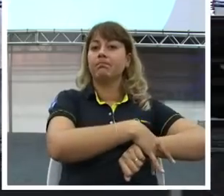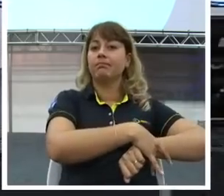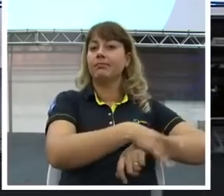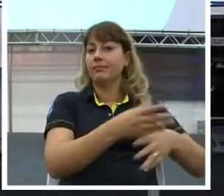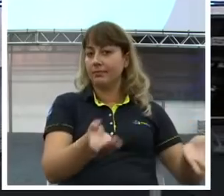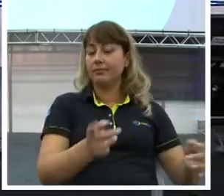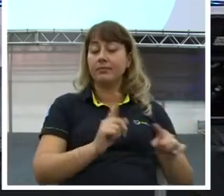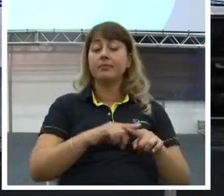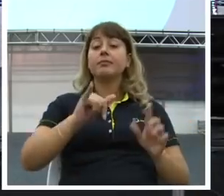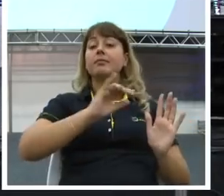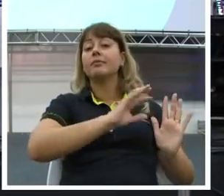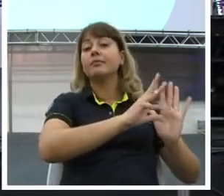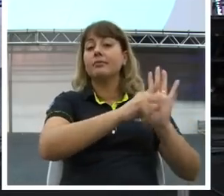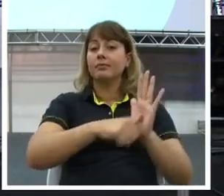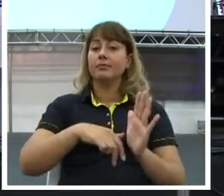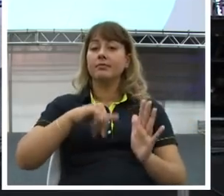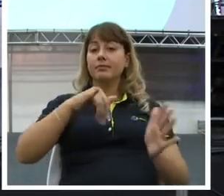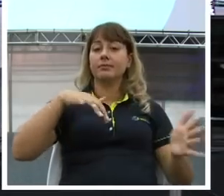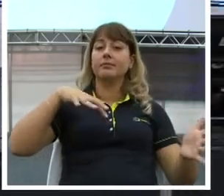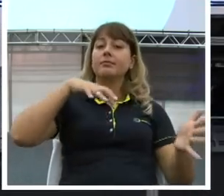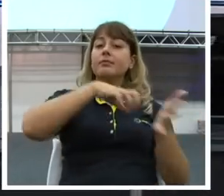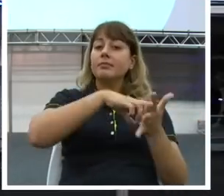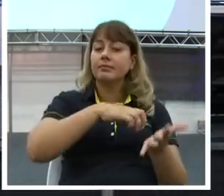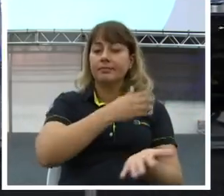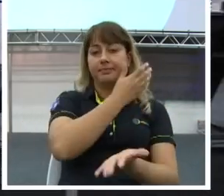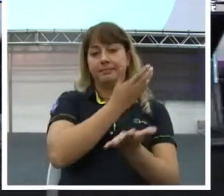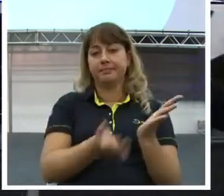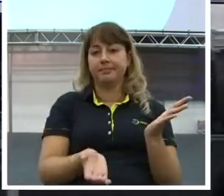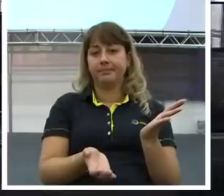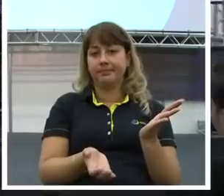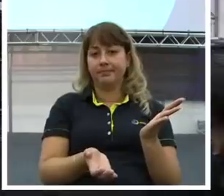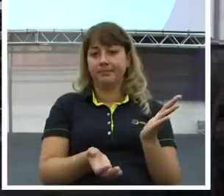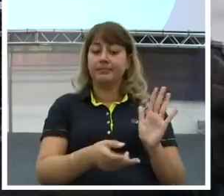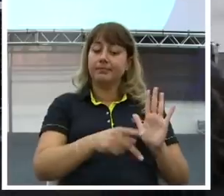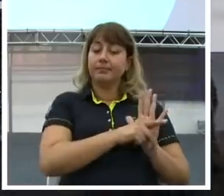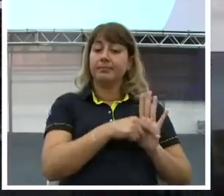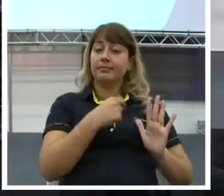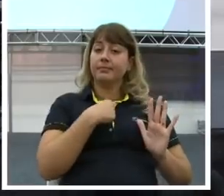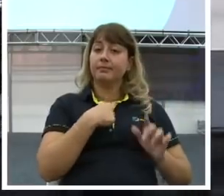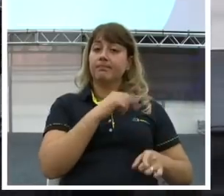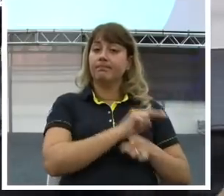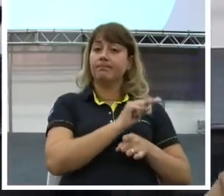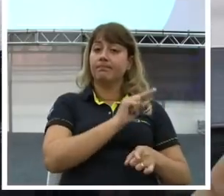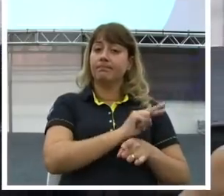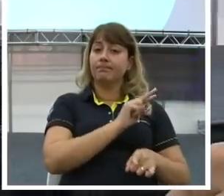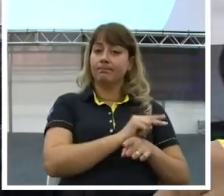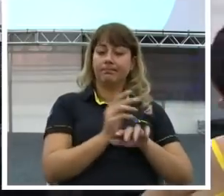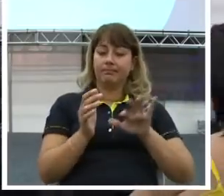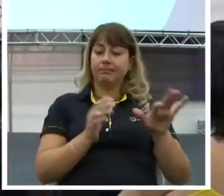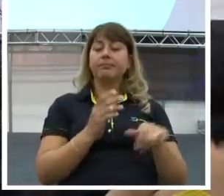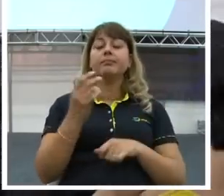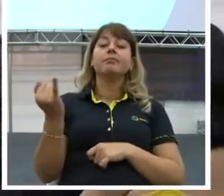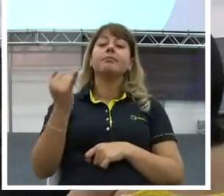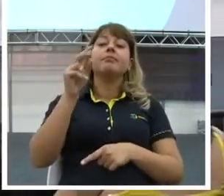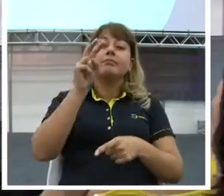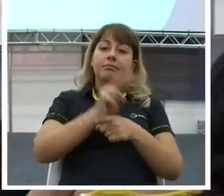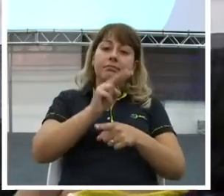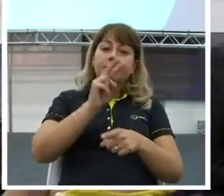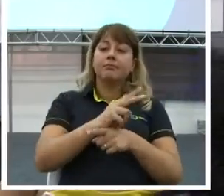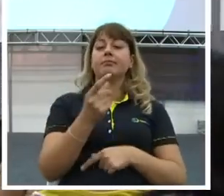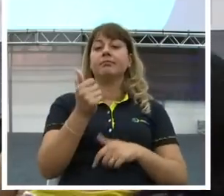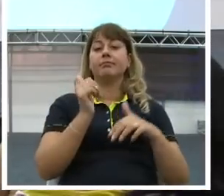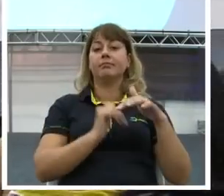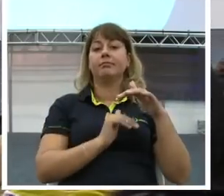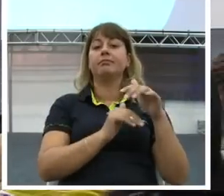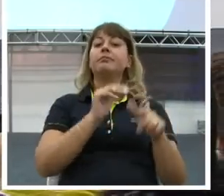Preservar seu patrimônio. Tá? Então tudo aquilo que a gente tem. A gente tem que preservar. Você tem que olhar e falar assim. Cara. Isso aqui